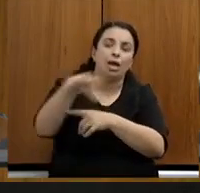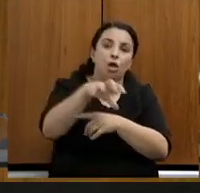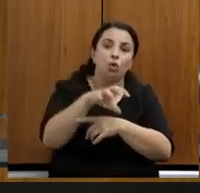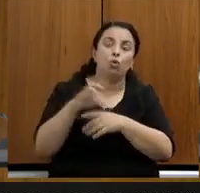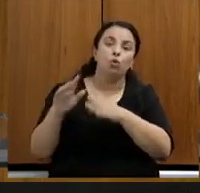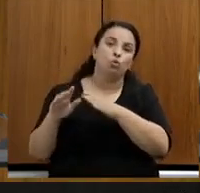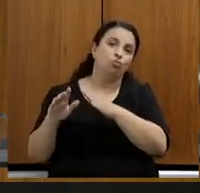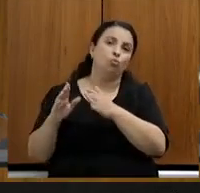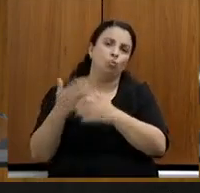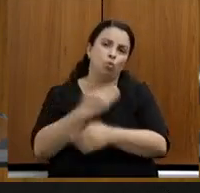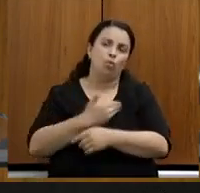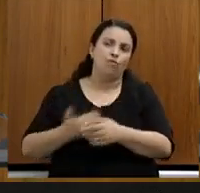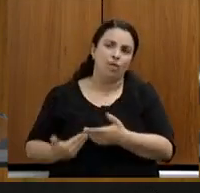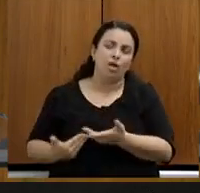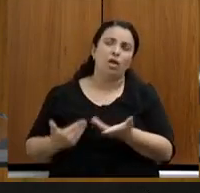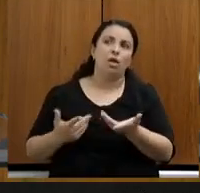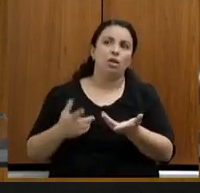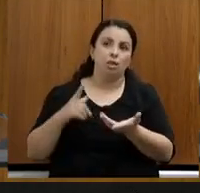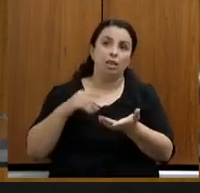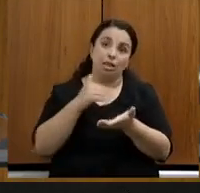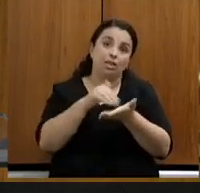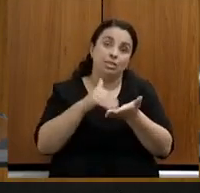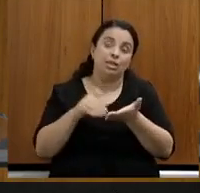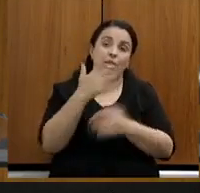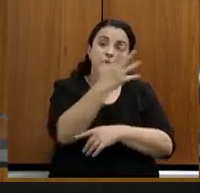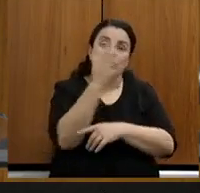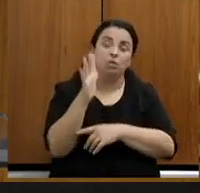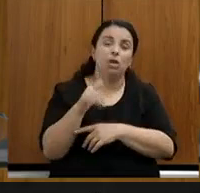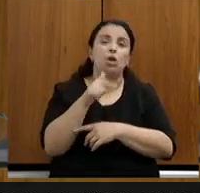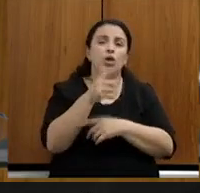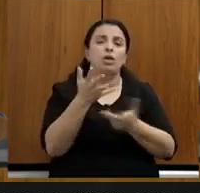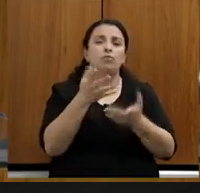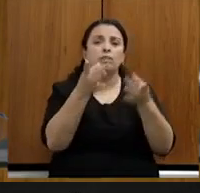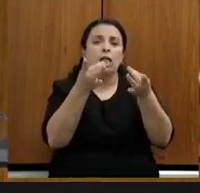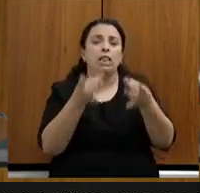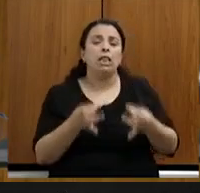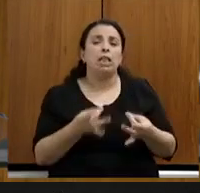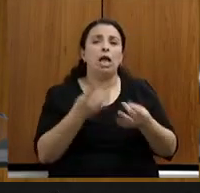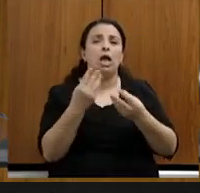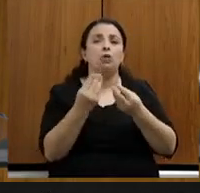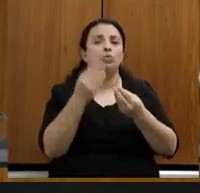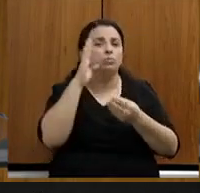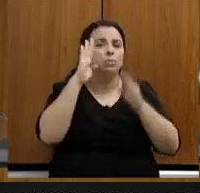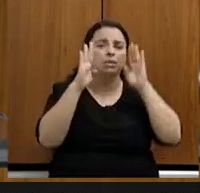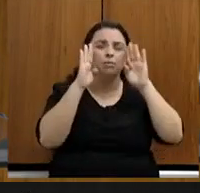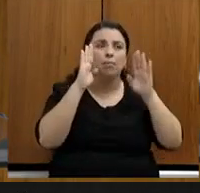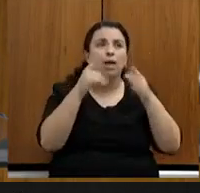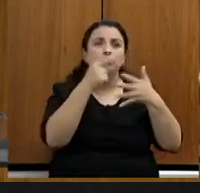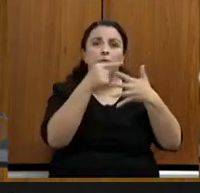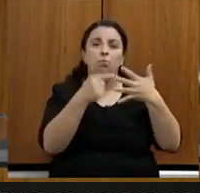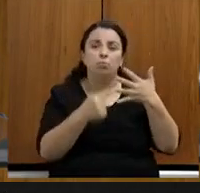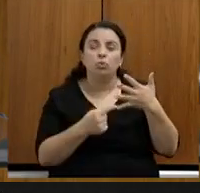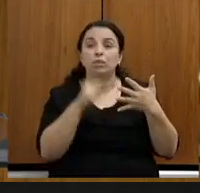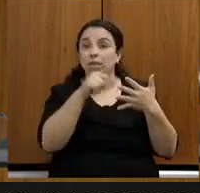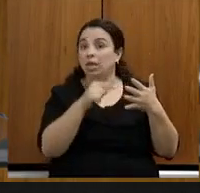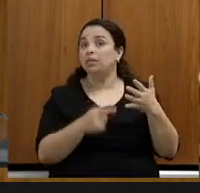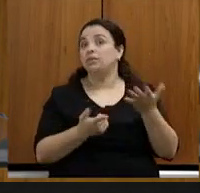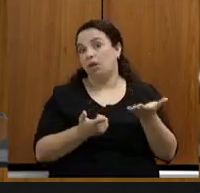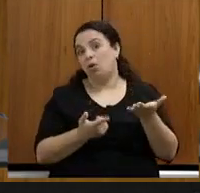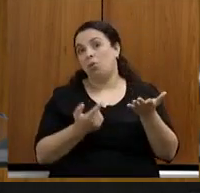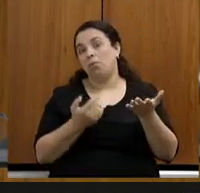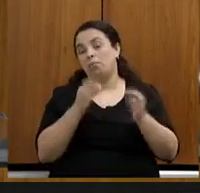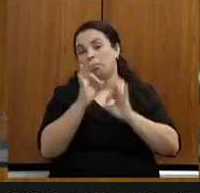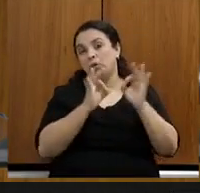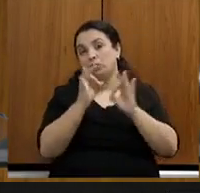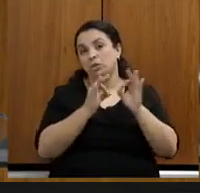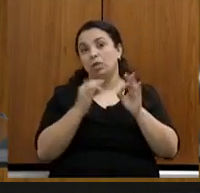Ambiente. E eu gostaria que pudesse esclarecer um pouquinho mais sobre os principais pontos, já que esse é um projeto fundamental que já está aqui na